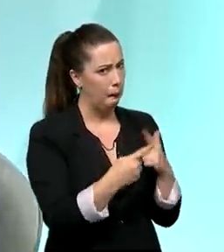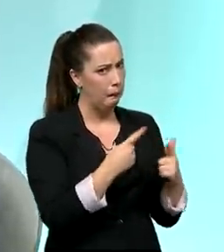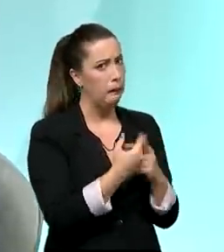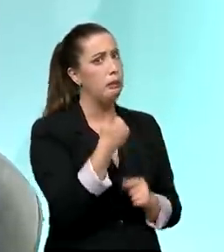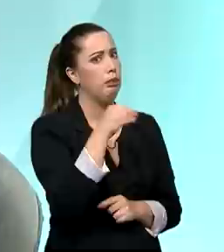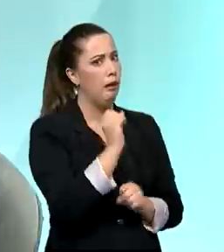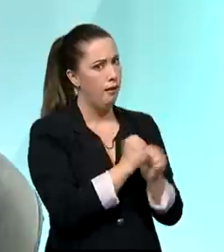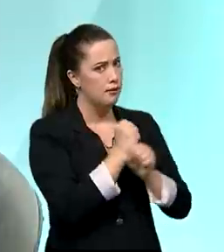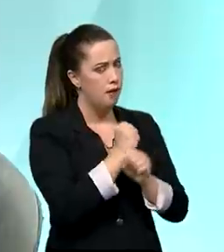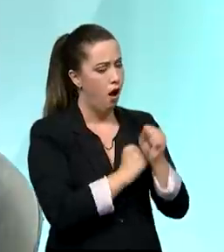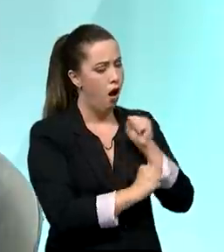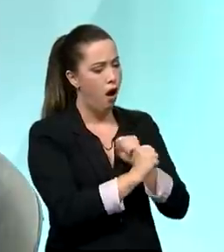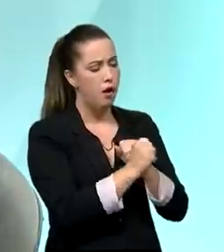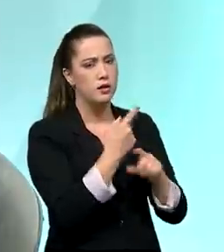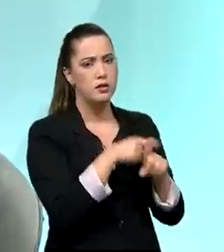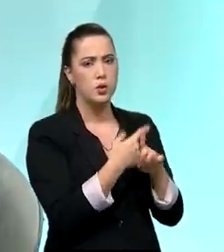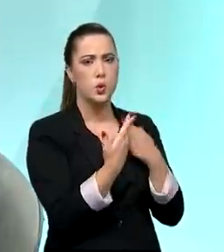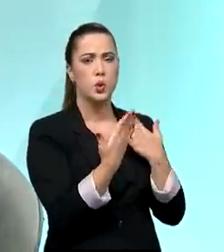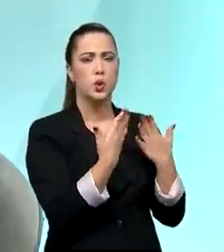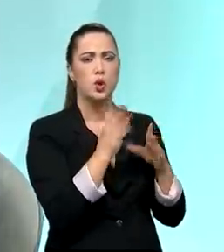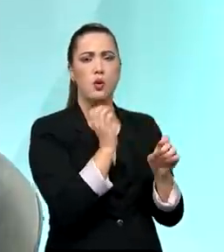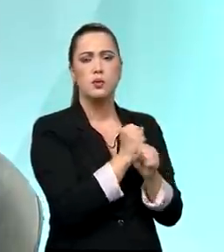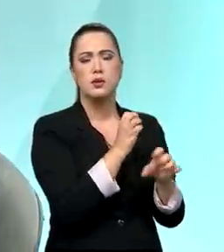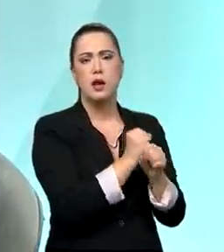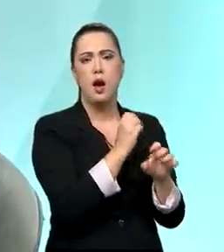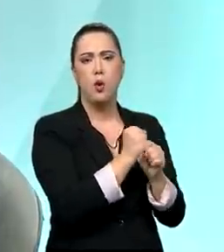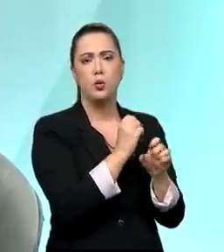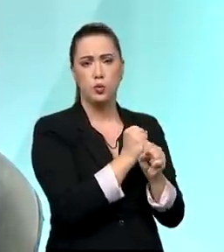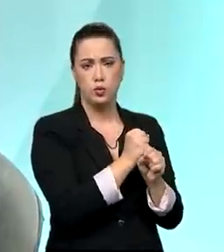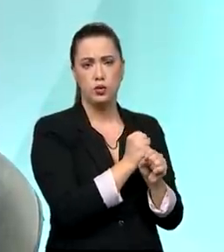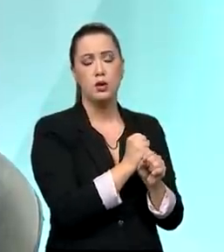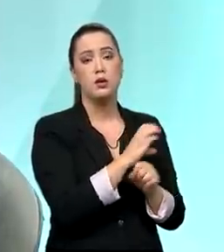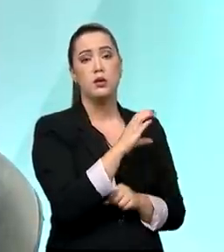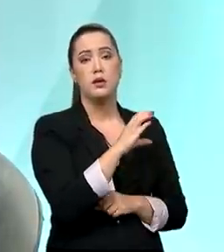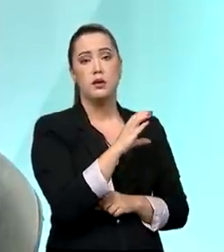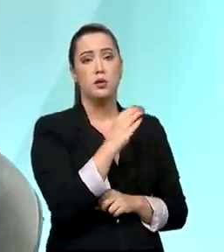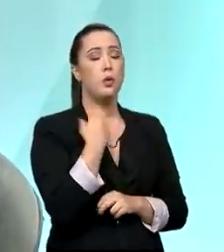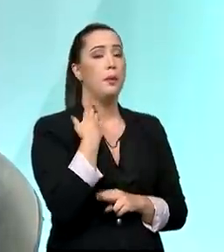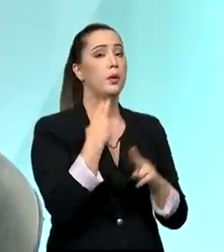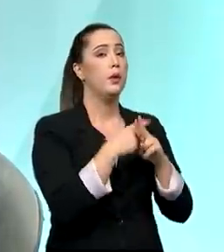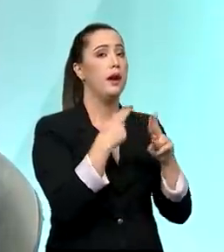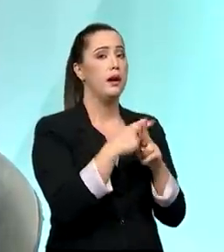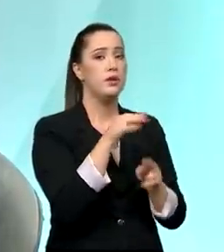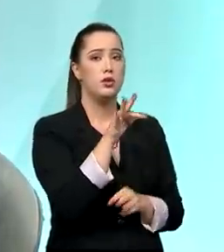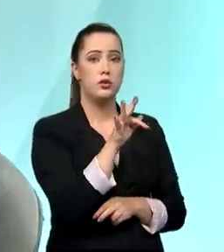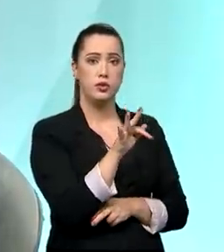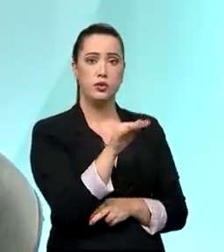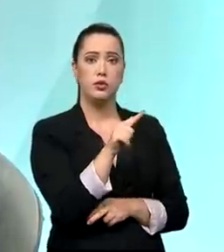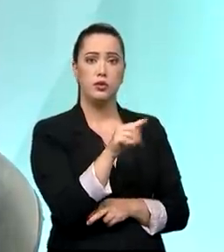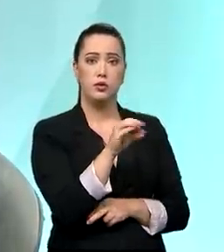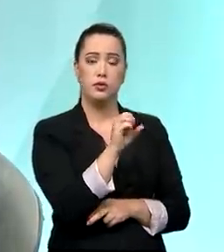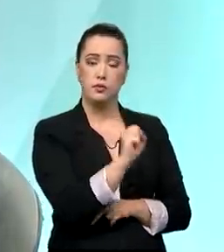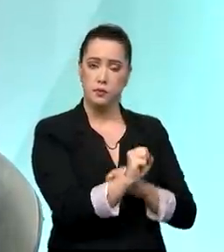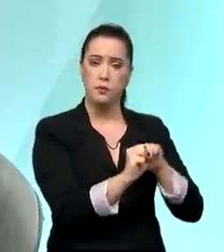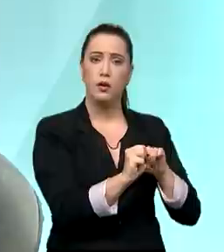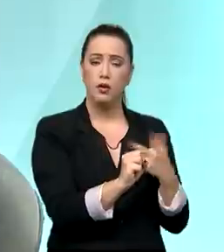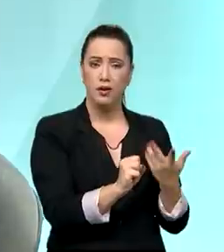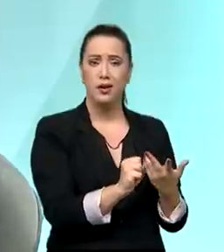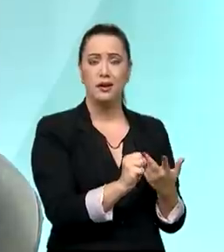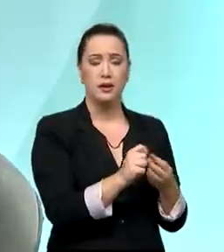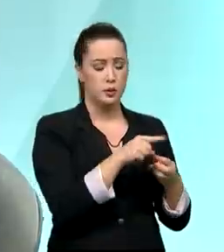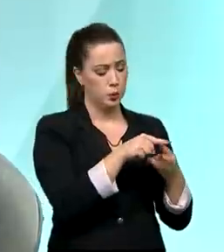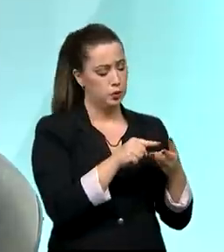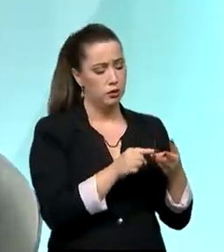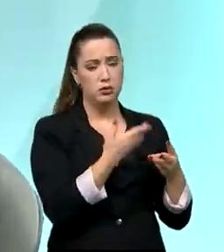anos, o balanço da Caixa, do FGTS, que é o dinheiro dos trabalhadores, e do FIFGTS, um dos três tinha